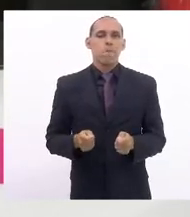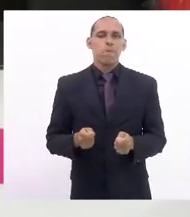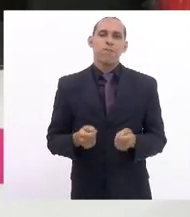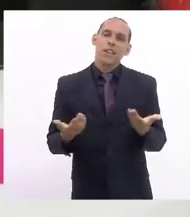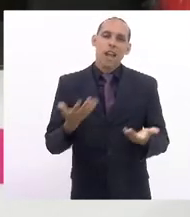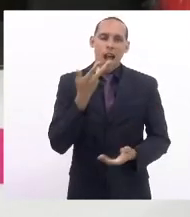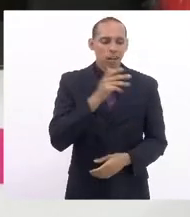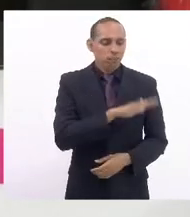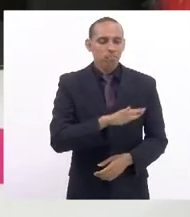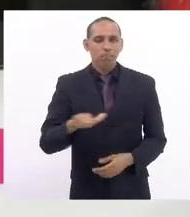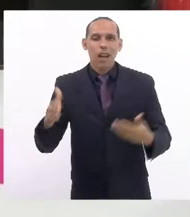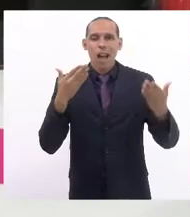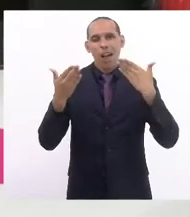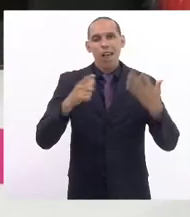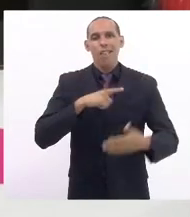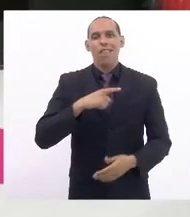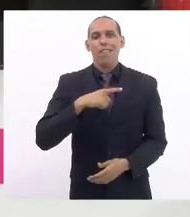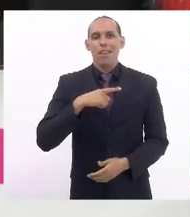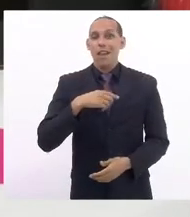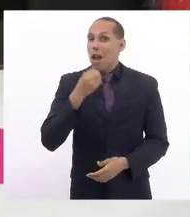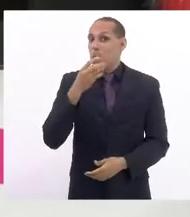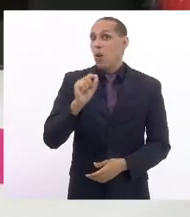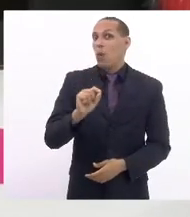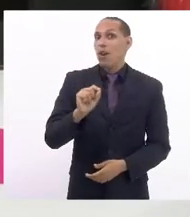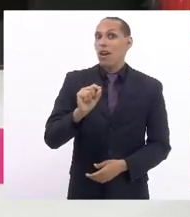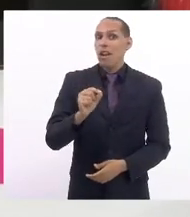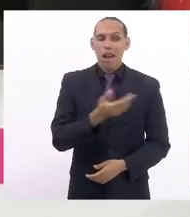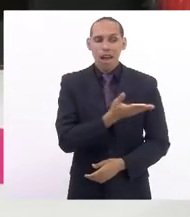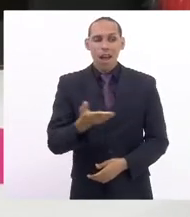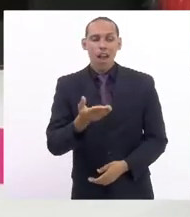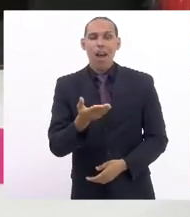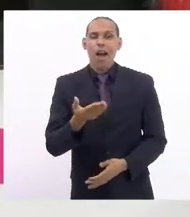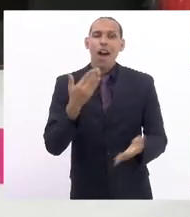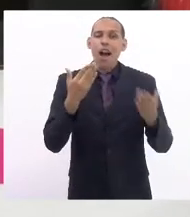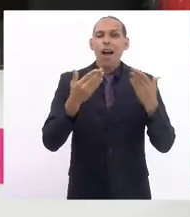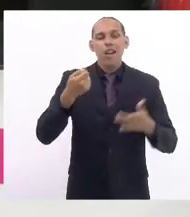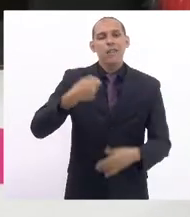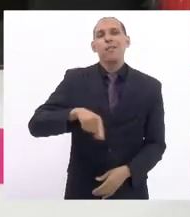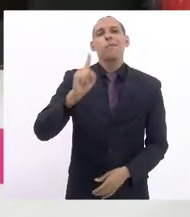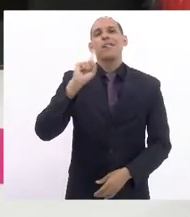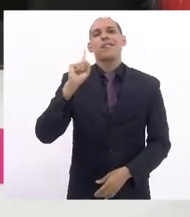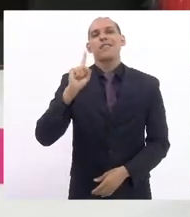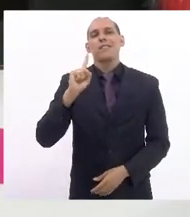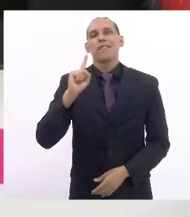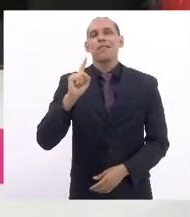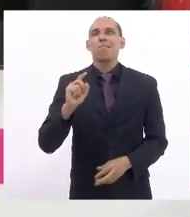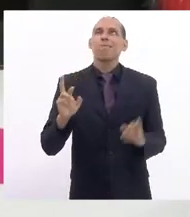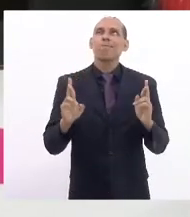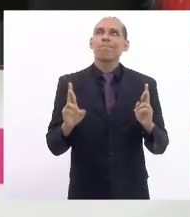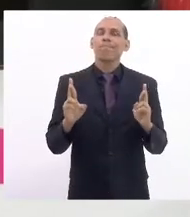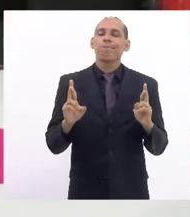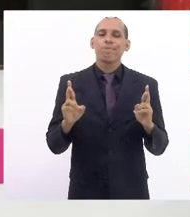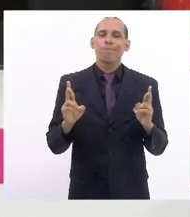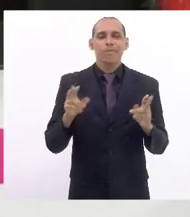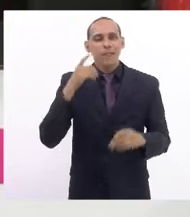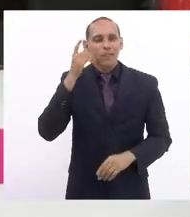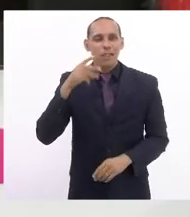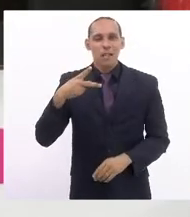crianças tenham atendimento o bom que seria que elas não precisassem deputada Paula Kingelê